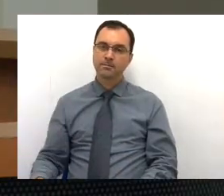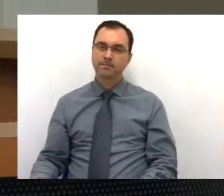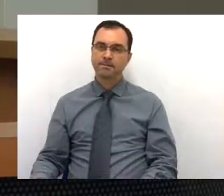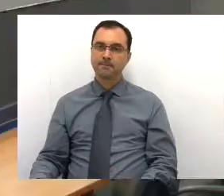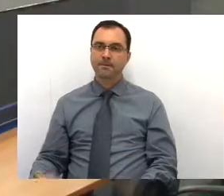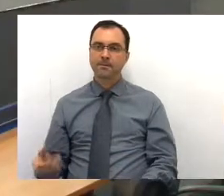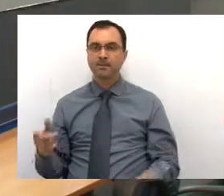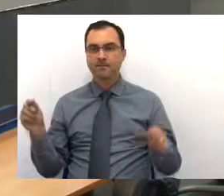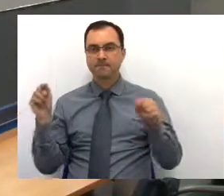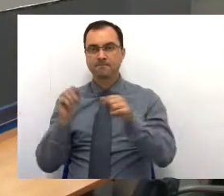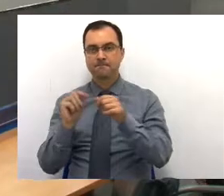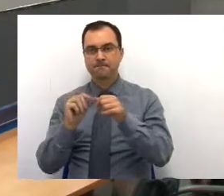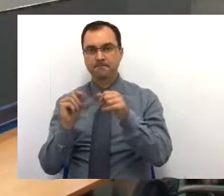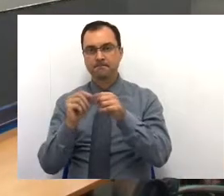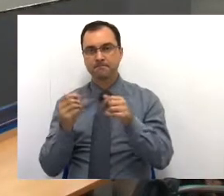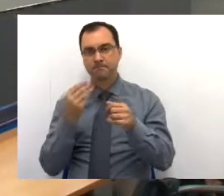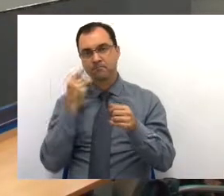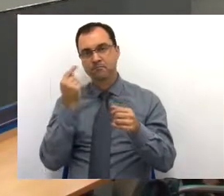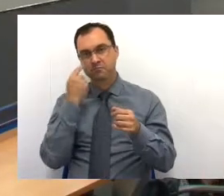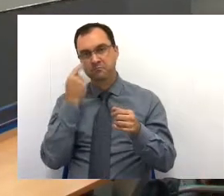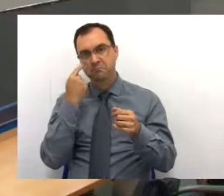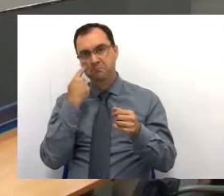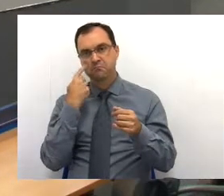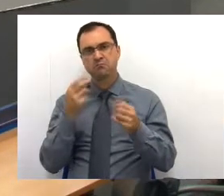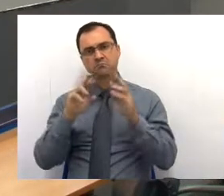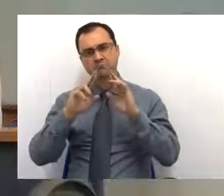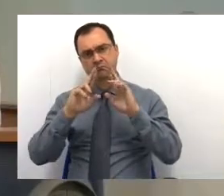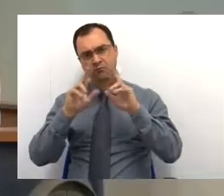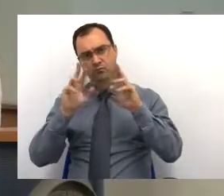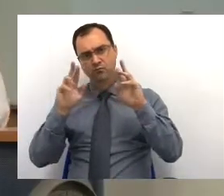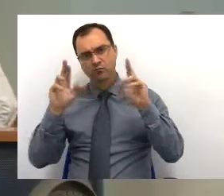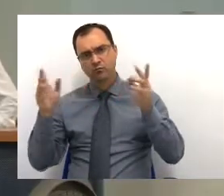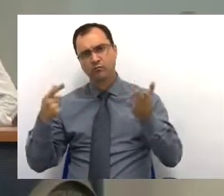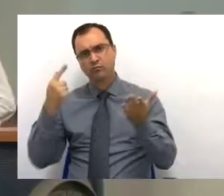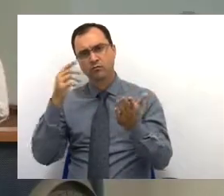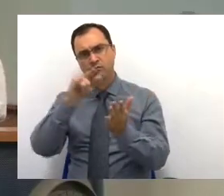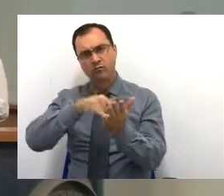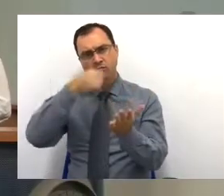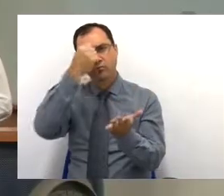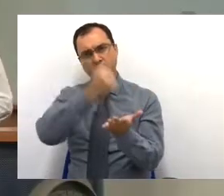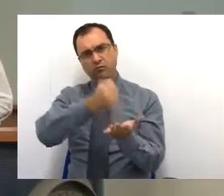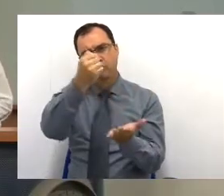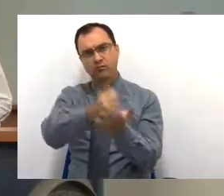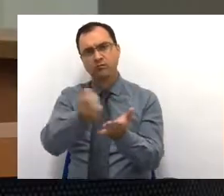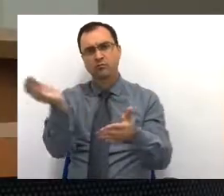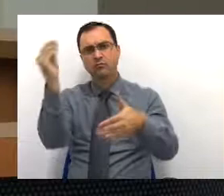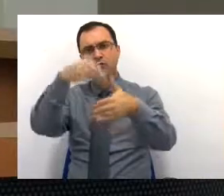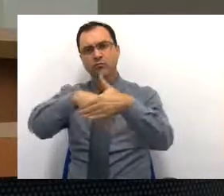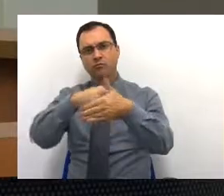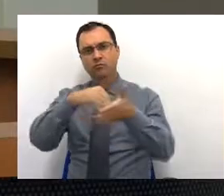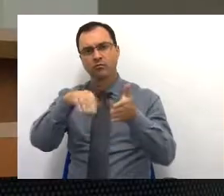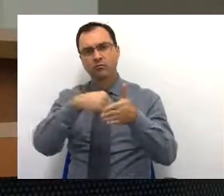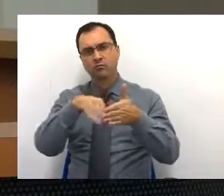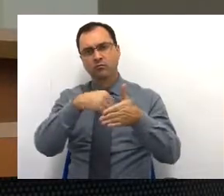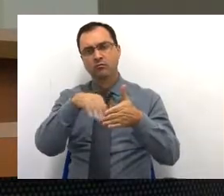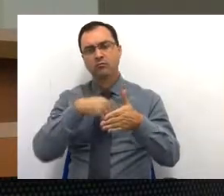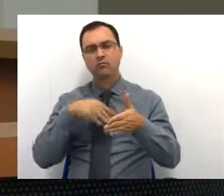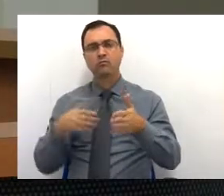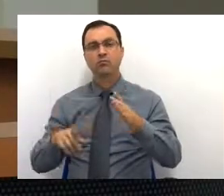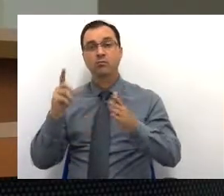Nós fizemos, considerando diversos contratos que nós temos dentro da Secretaria, nós